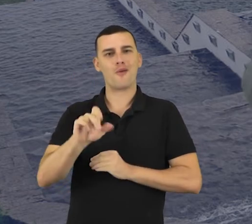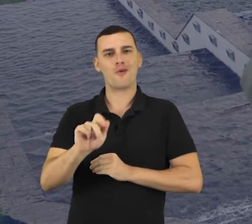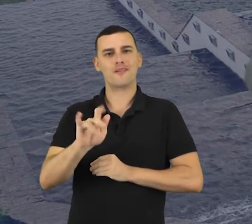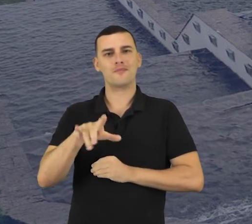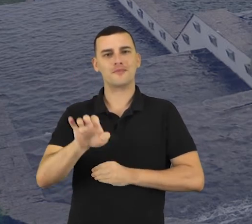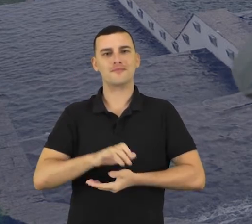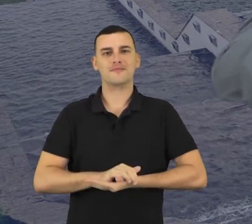rede. Digita aí, Paulo Ganimi.